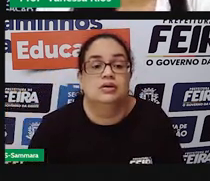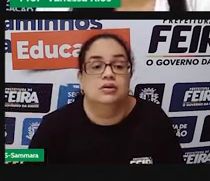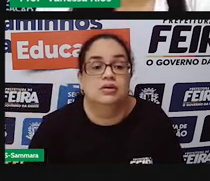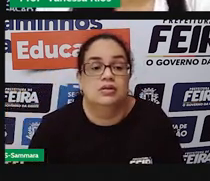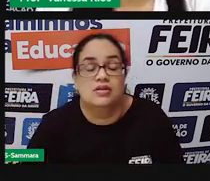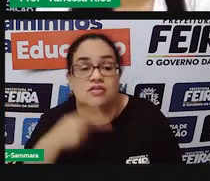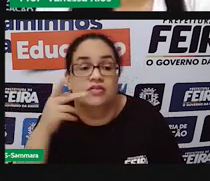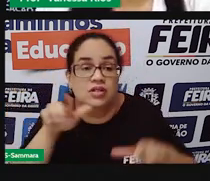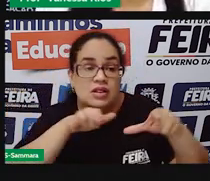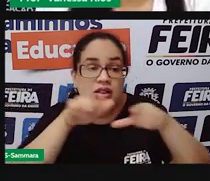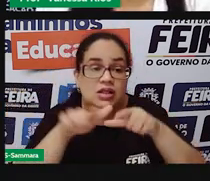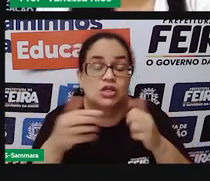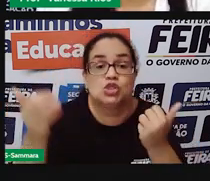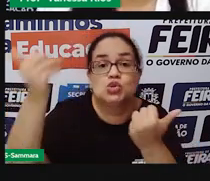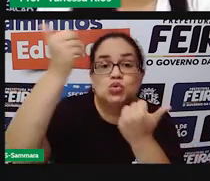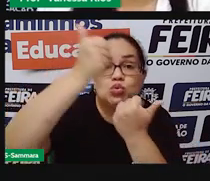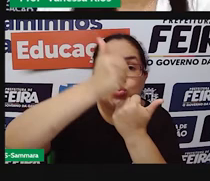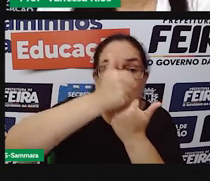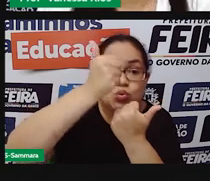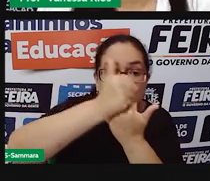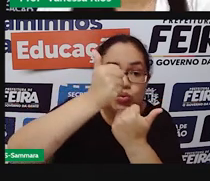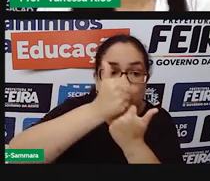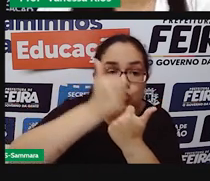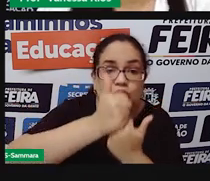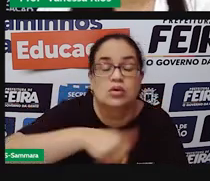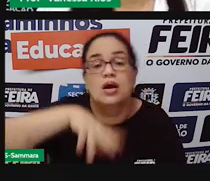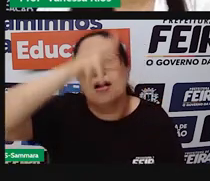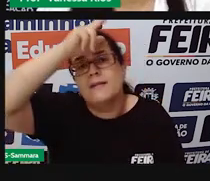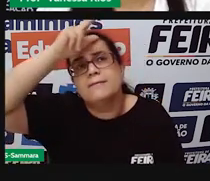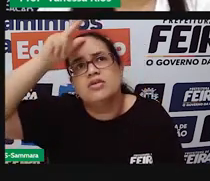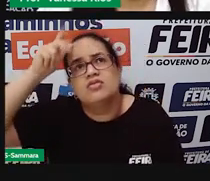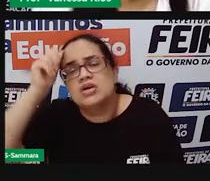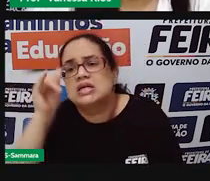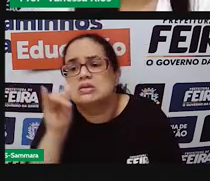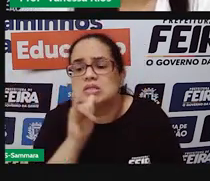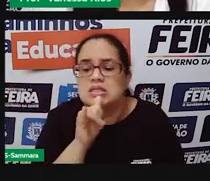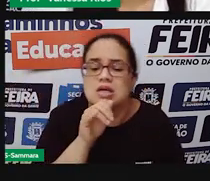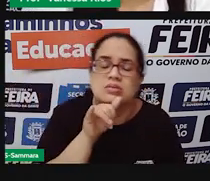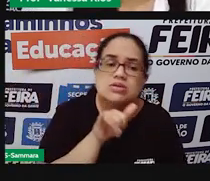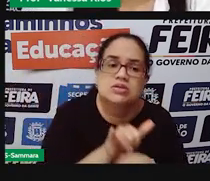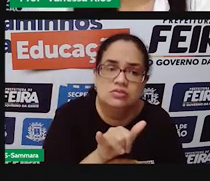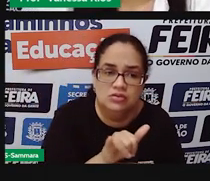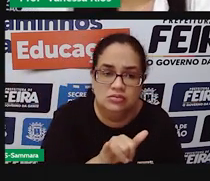ele vai trabalhar substituindo o prefeito quando houver necessidade.